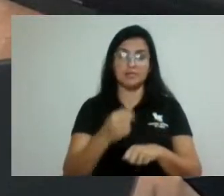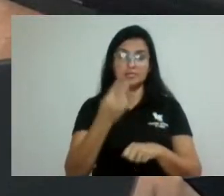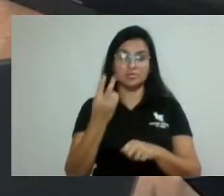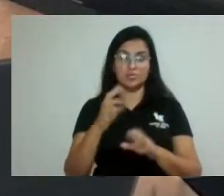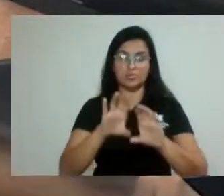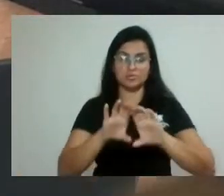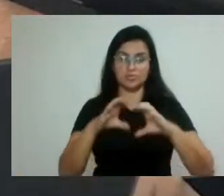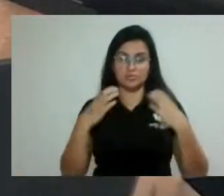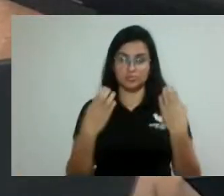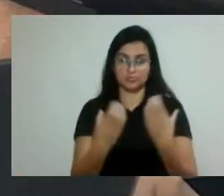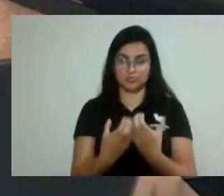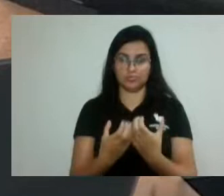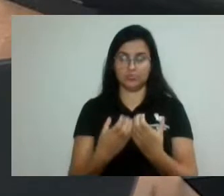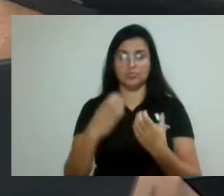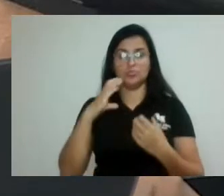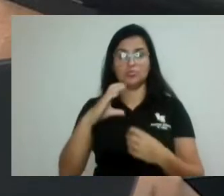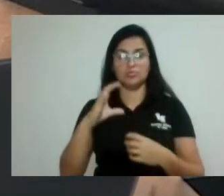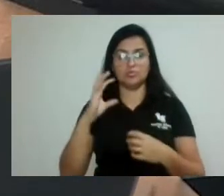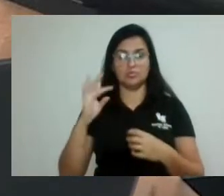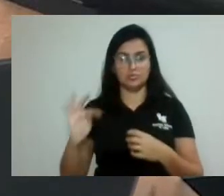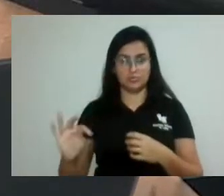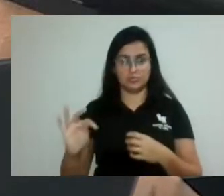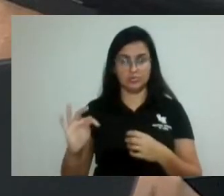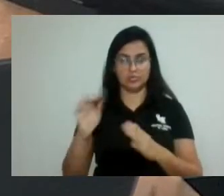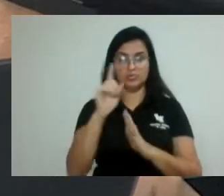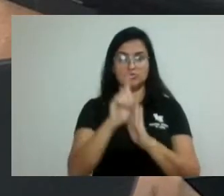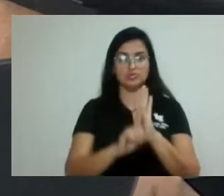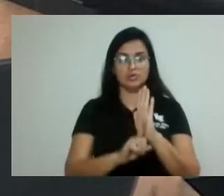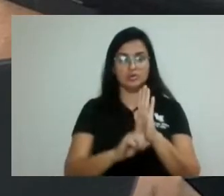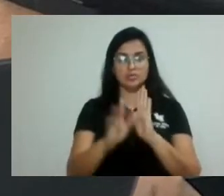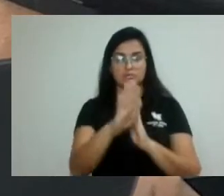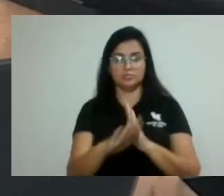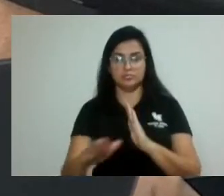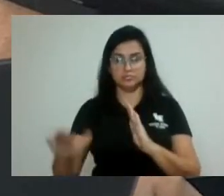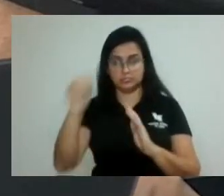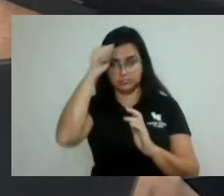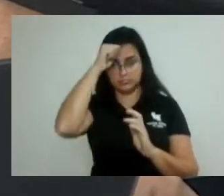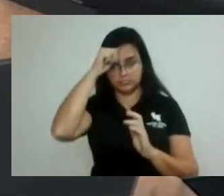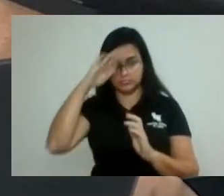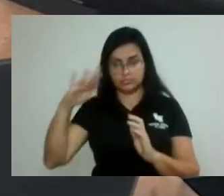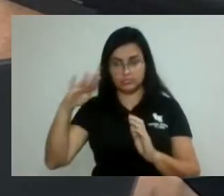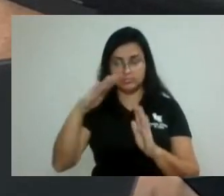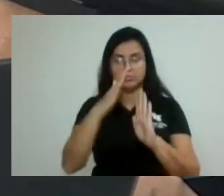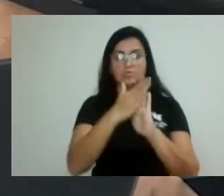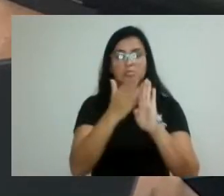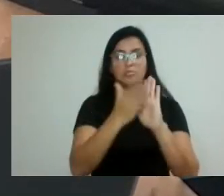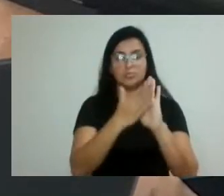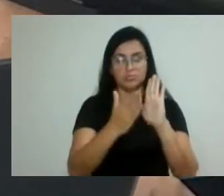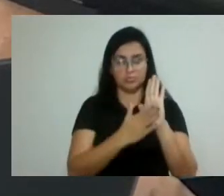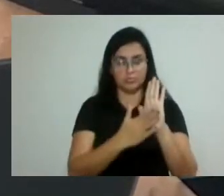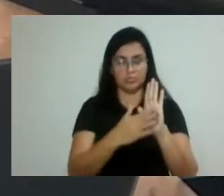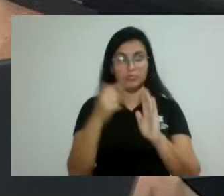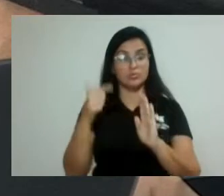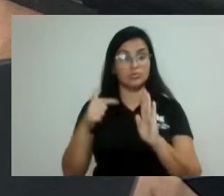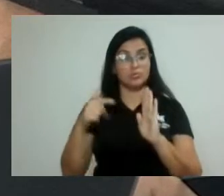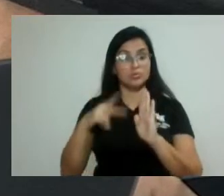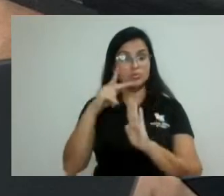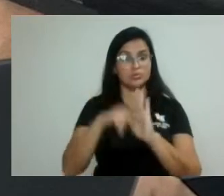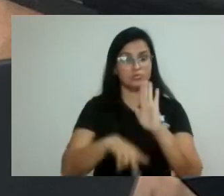direitos da criança e do adolescente. Segundo o projeto de lei, vereador